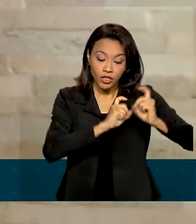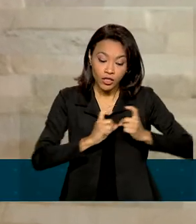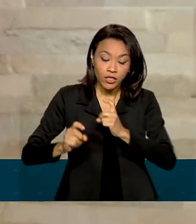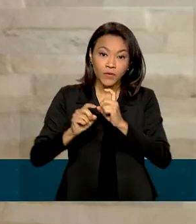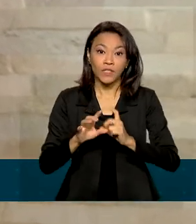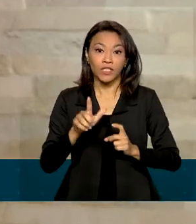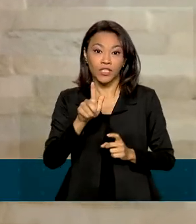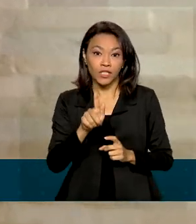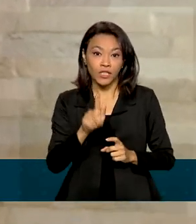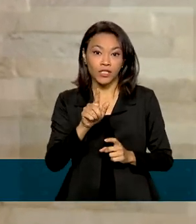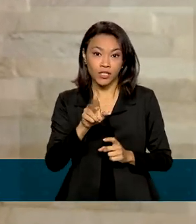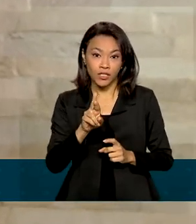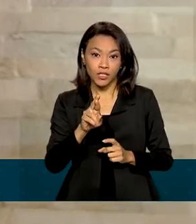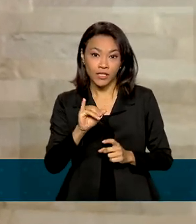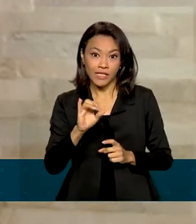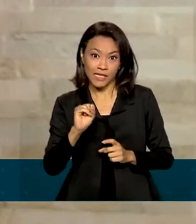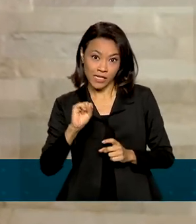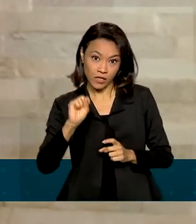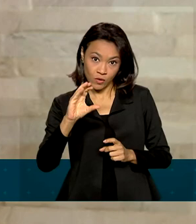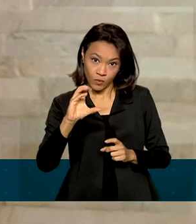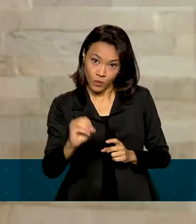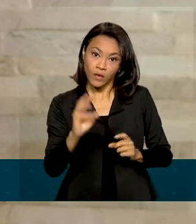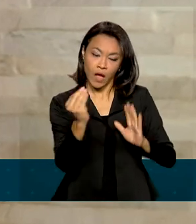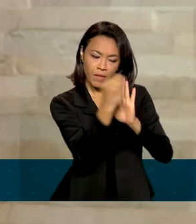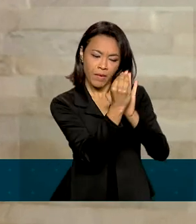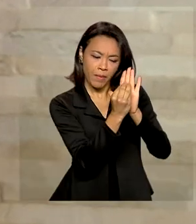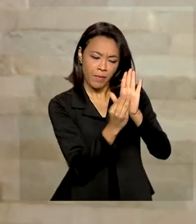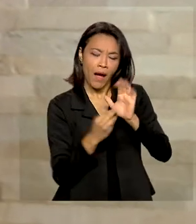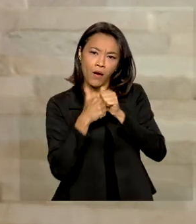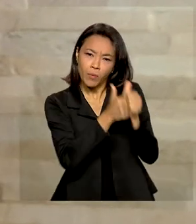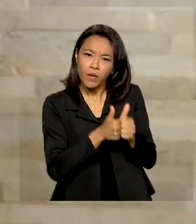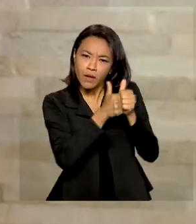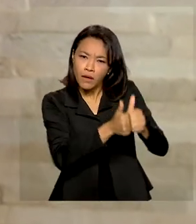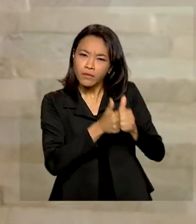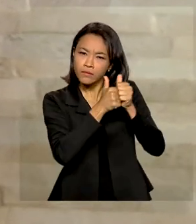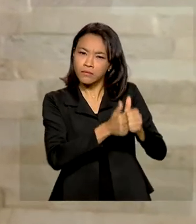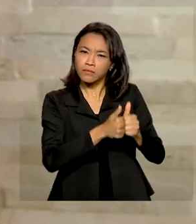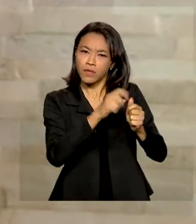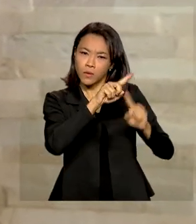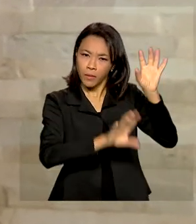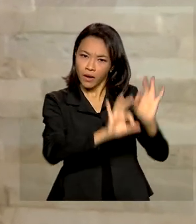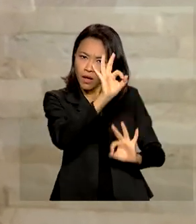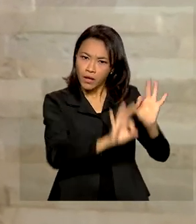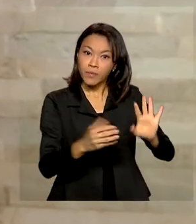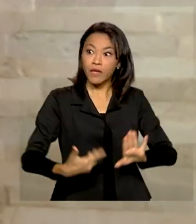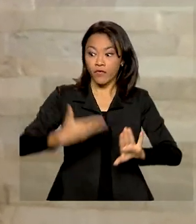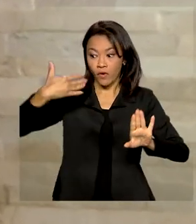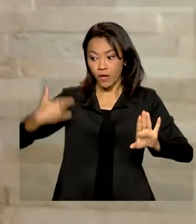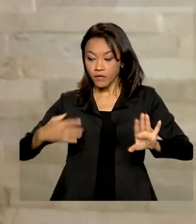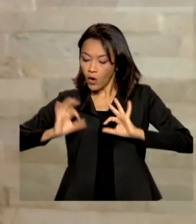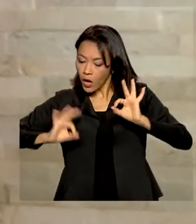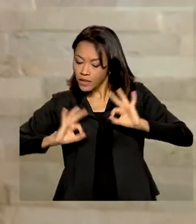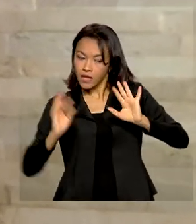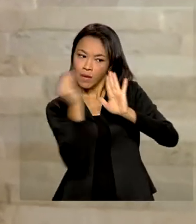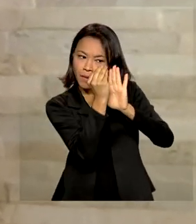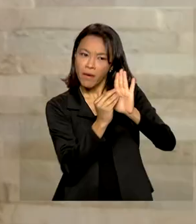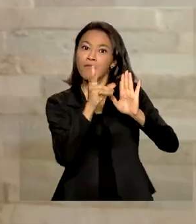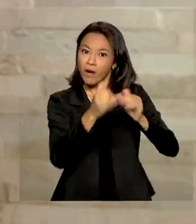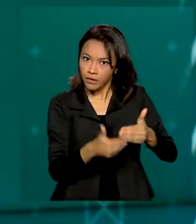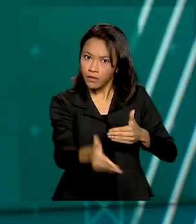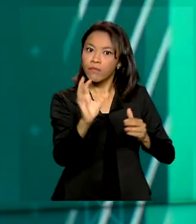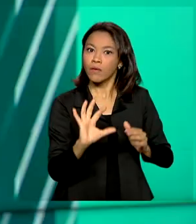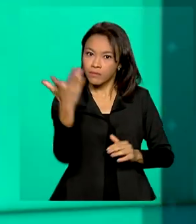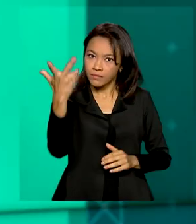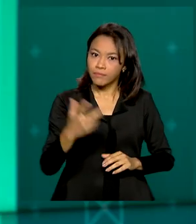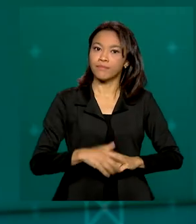execução do plano, de modo a fazer todo o acompanhamento e garantir que aquilo que foi planejado de fato vai ser executado.